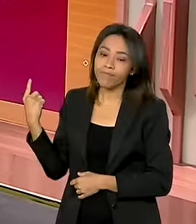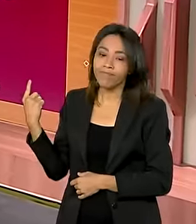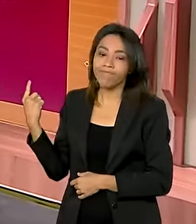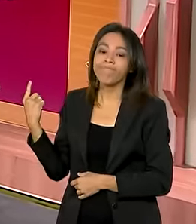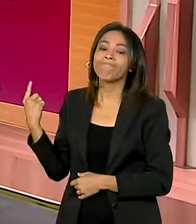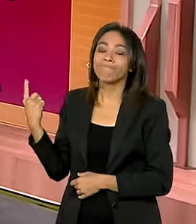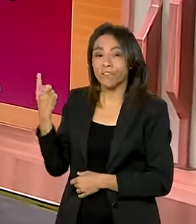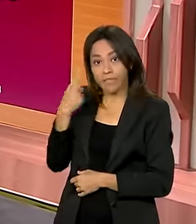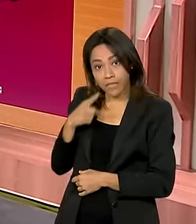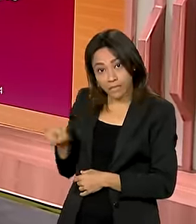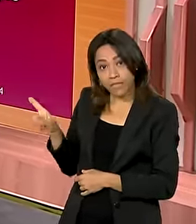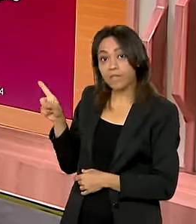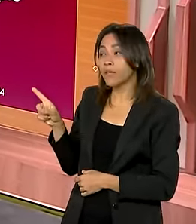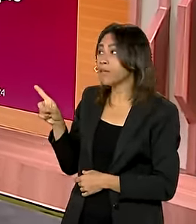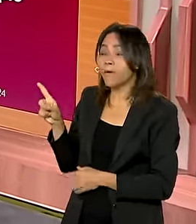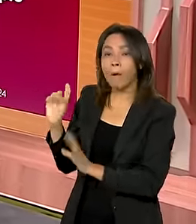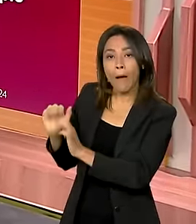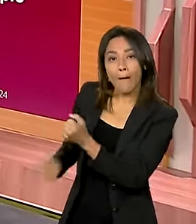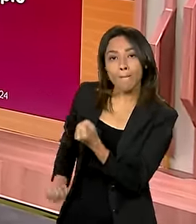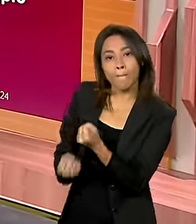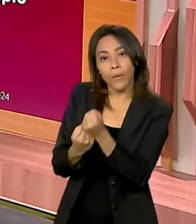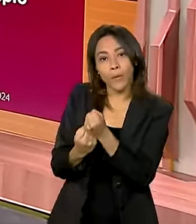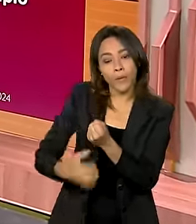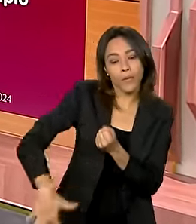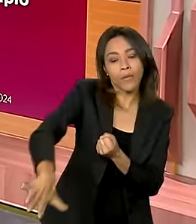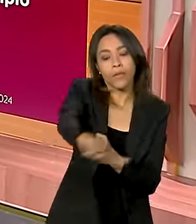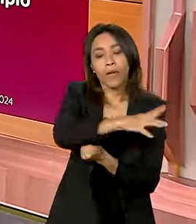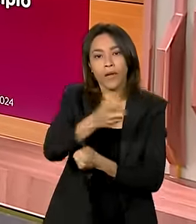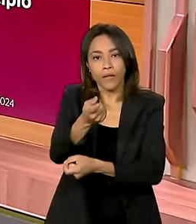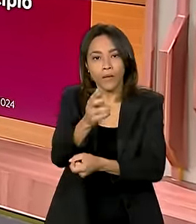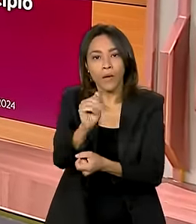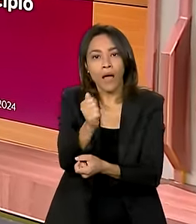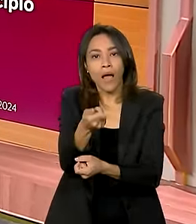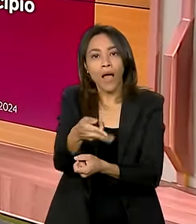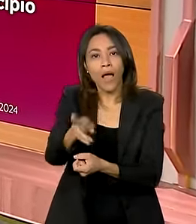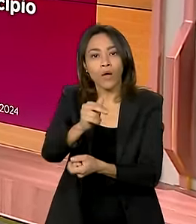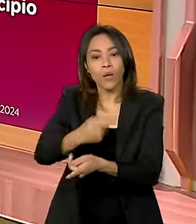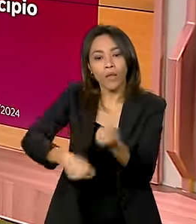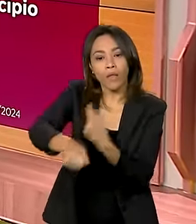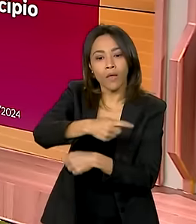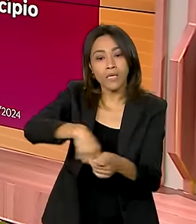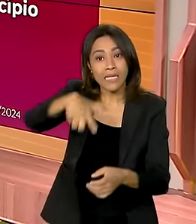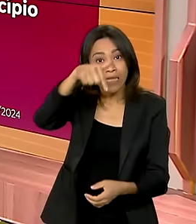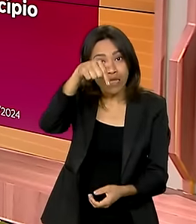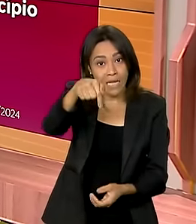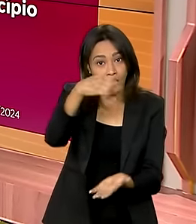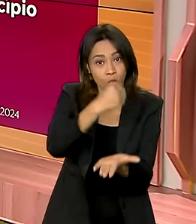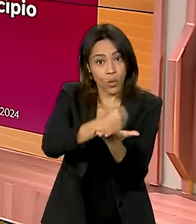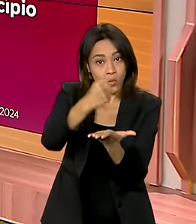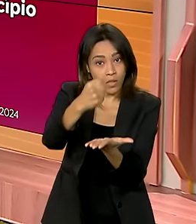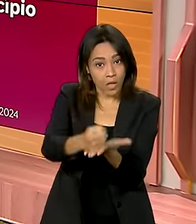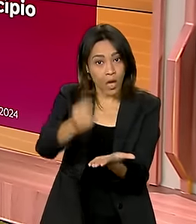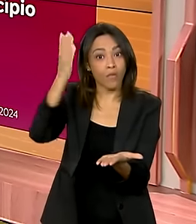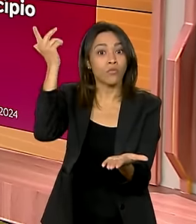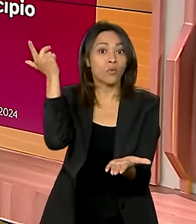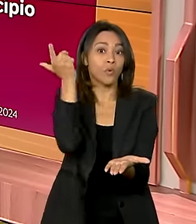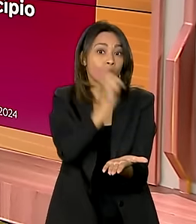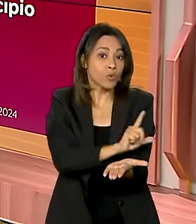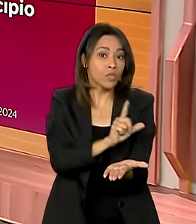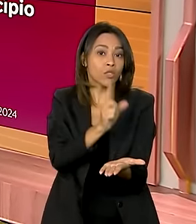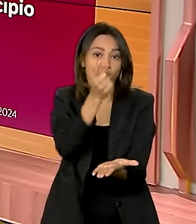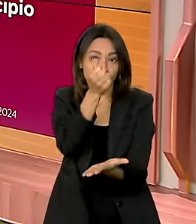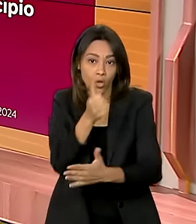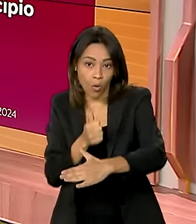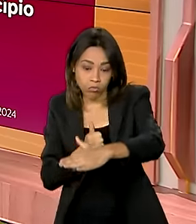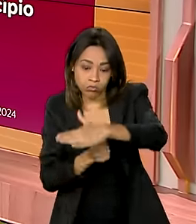lá. Você vê aqui o apoio ao agronegócio. Sete contratos de empréstimo foram firmados aí para financiar